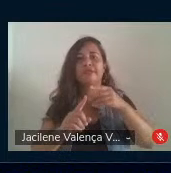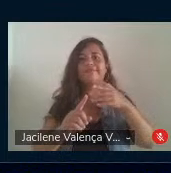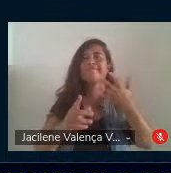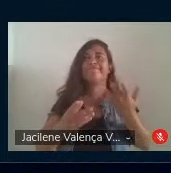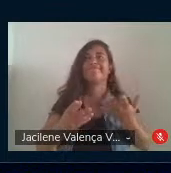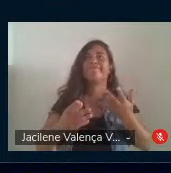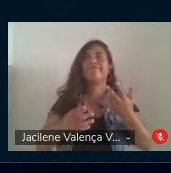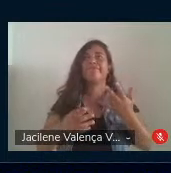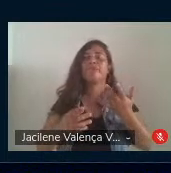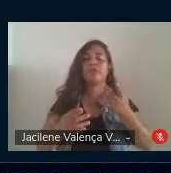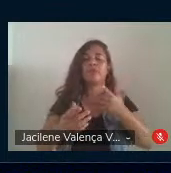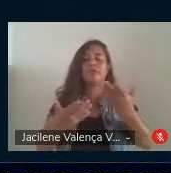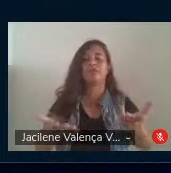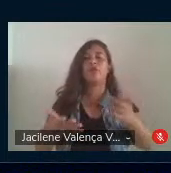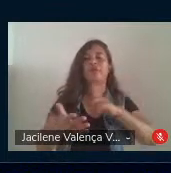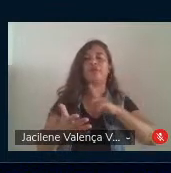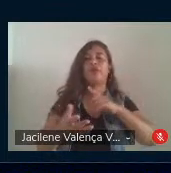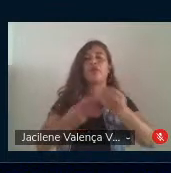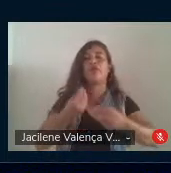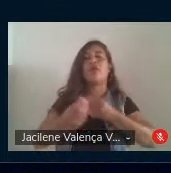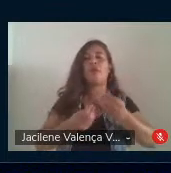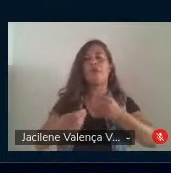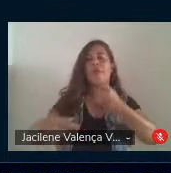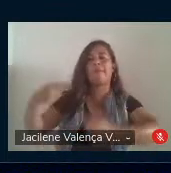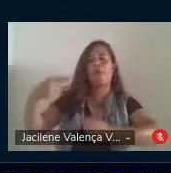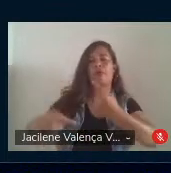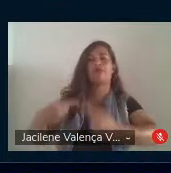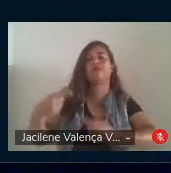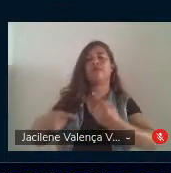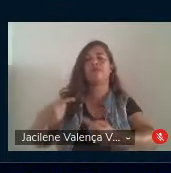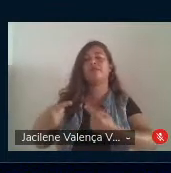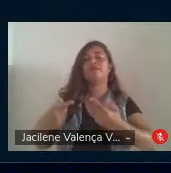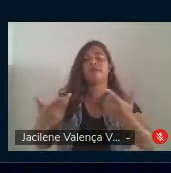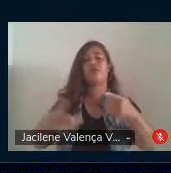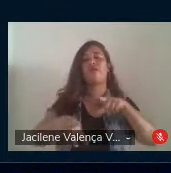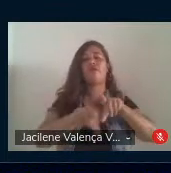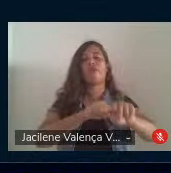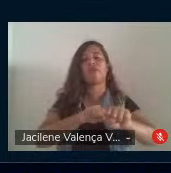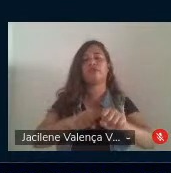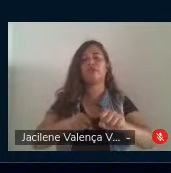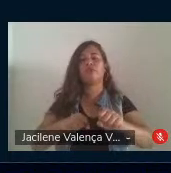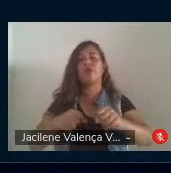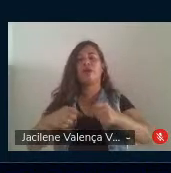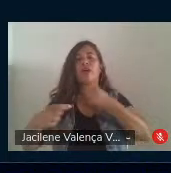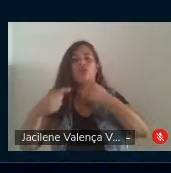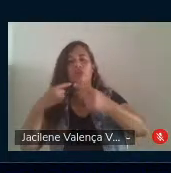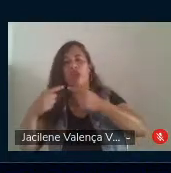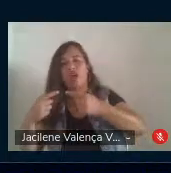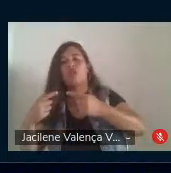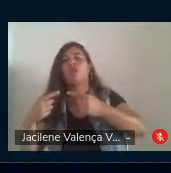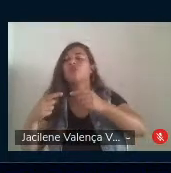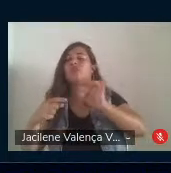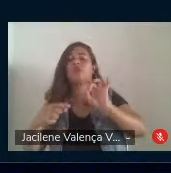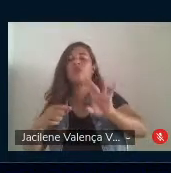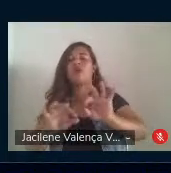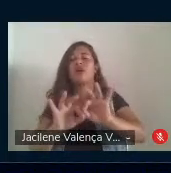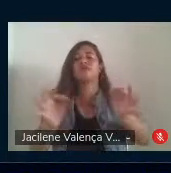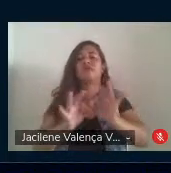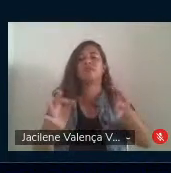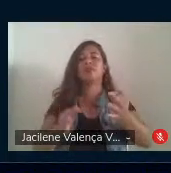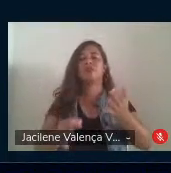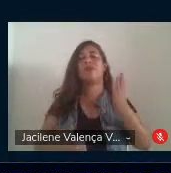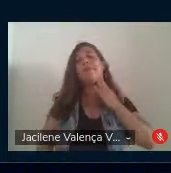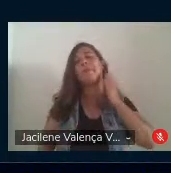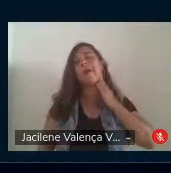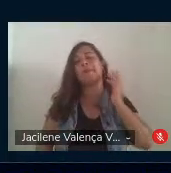denota a sua condição política. Então, a formação e o diálogo não se dá simplesmente num bate-papo,